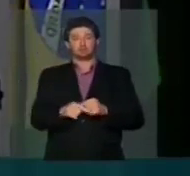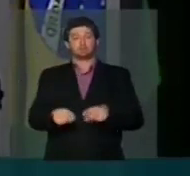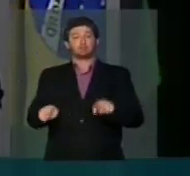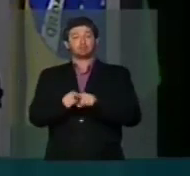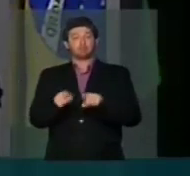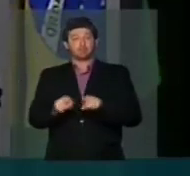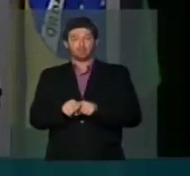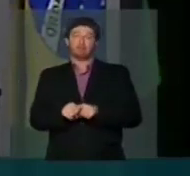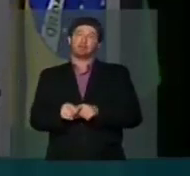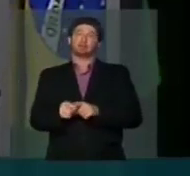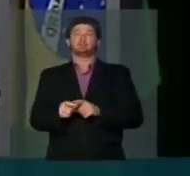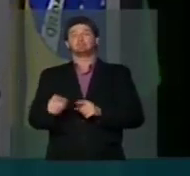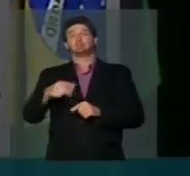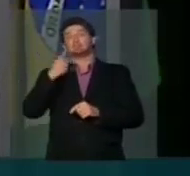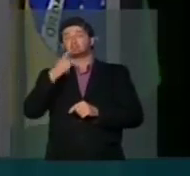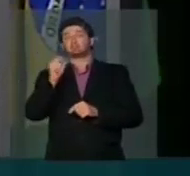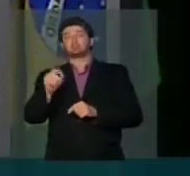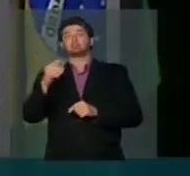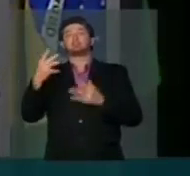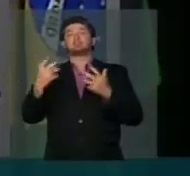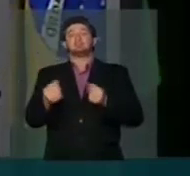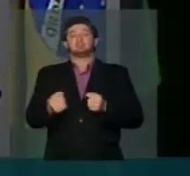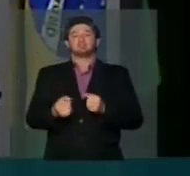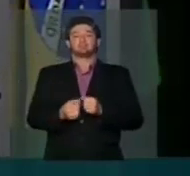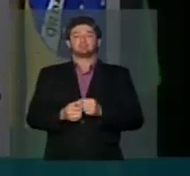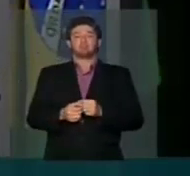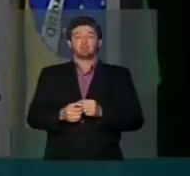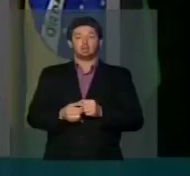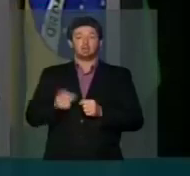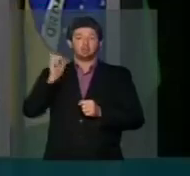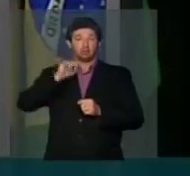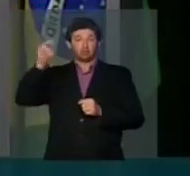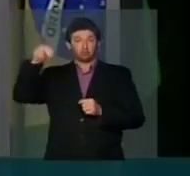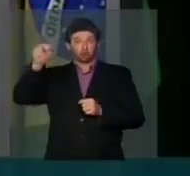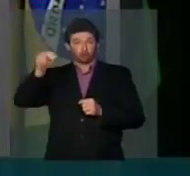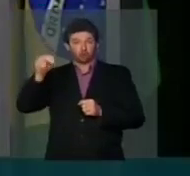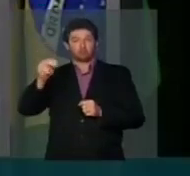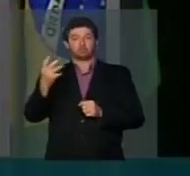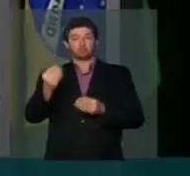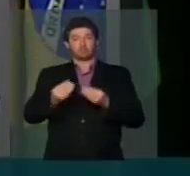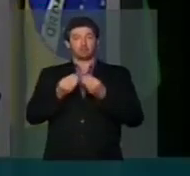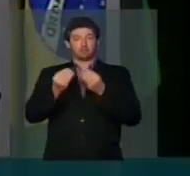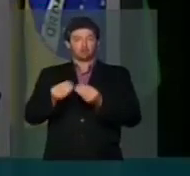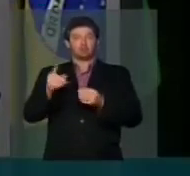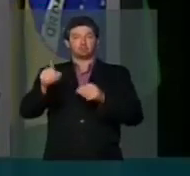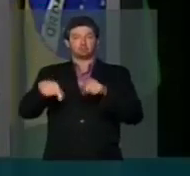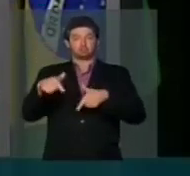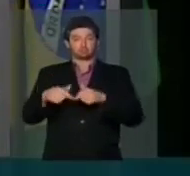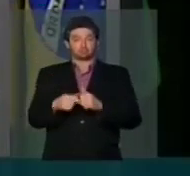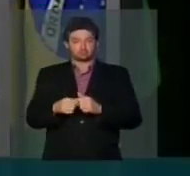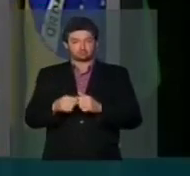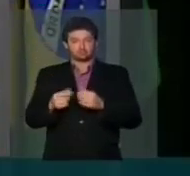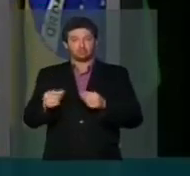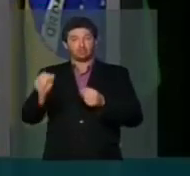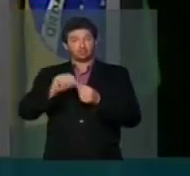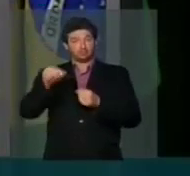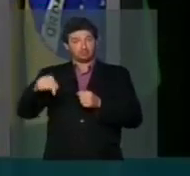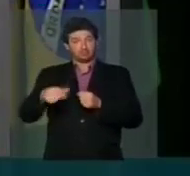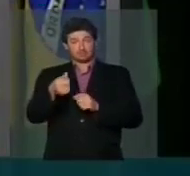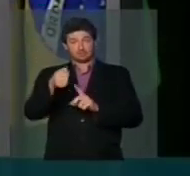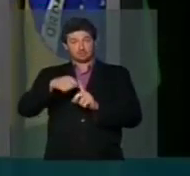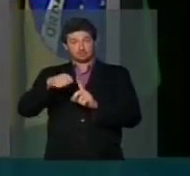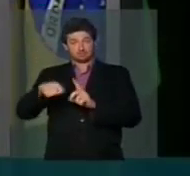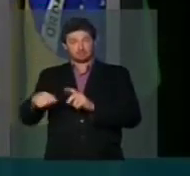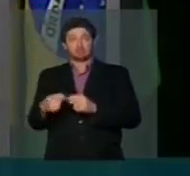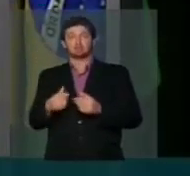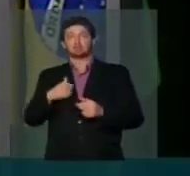também falar que vamos estar no Norte de Minas, fazendo essa entrega desse trabalho realizado aqui nesses seis meses.